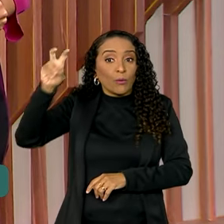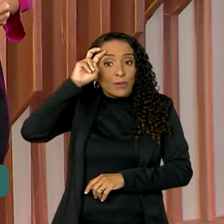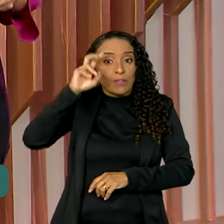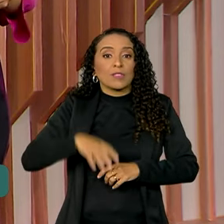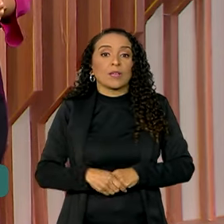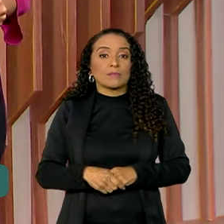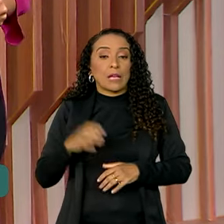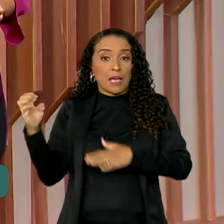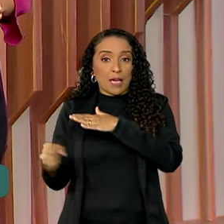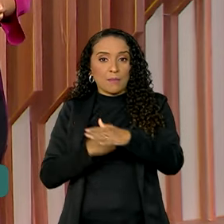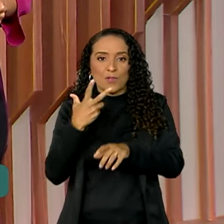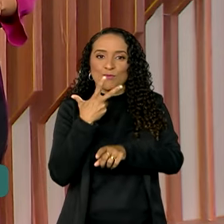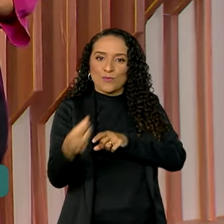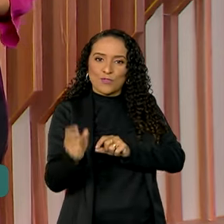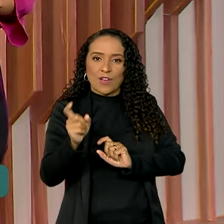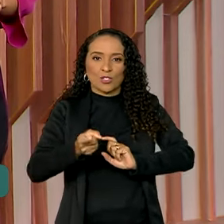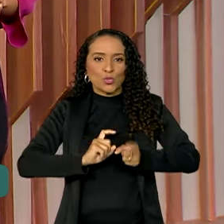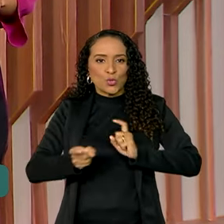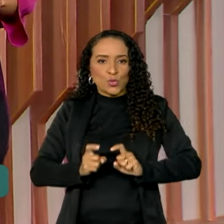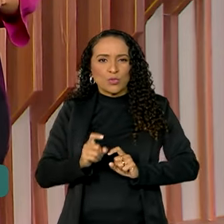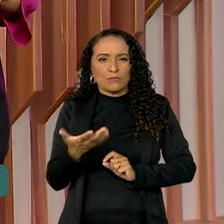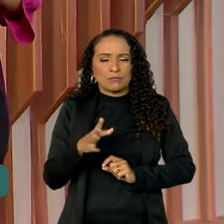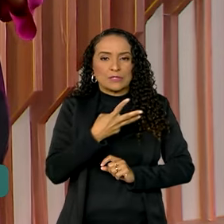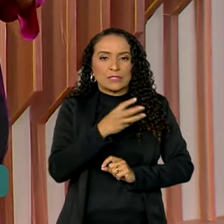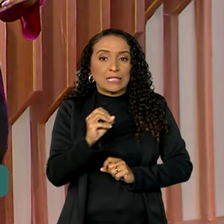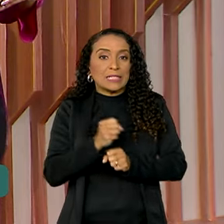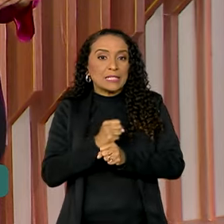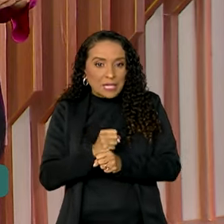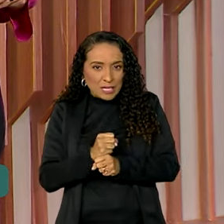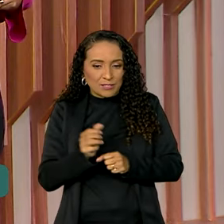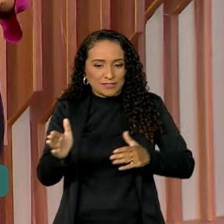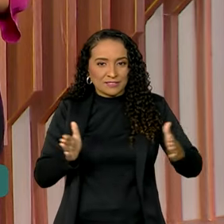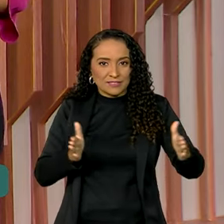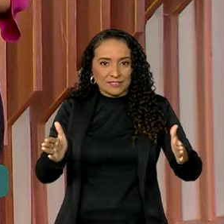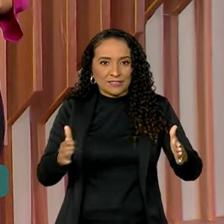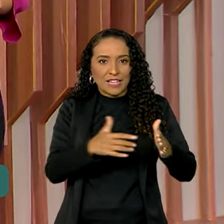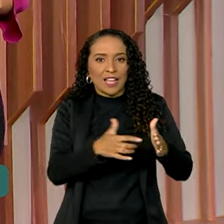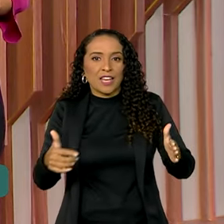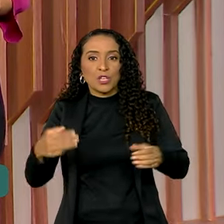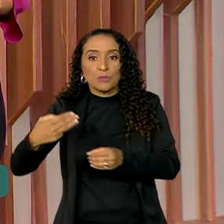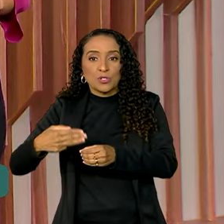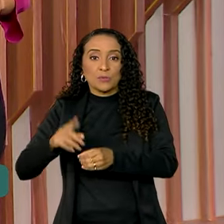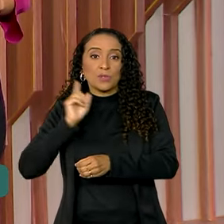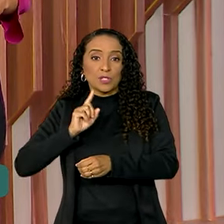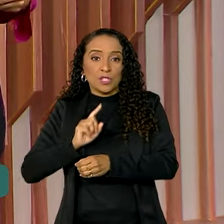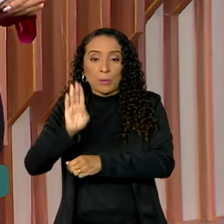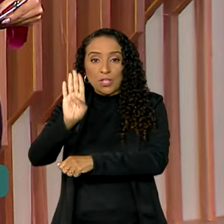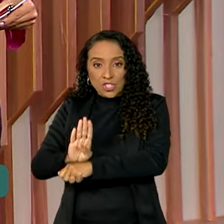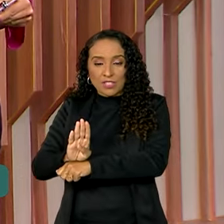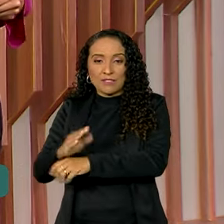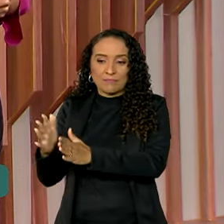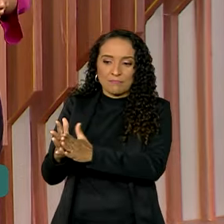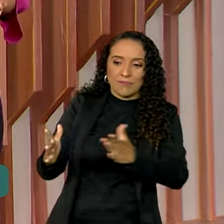-feira. A empresa vencedora vai administrar pelo menos 30 anos o trecho que liga os municípios mineiros de